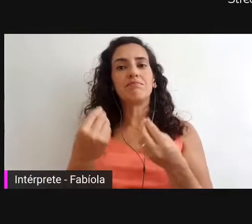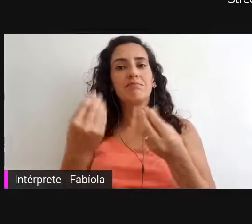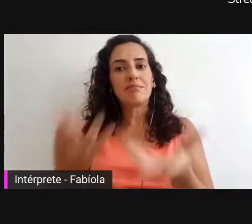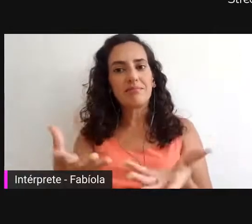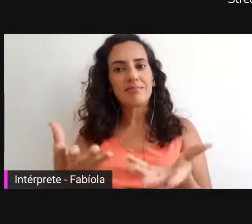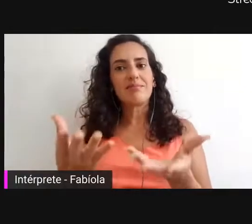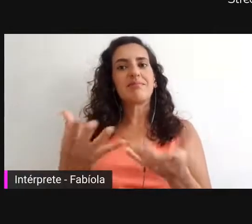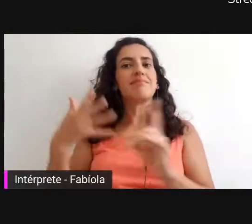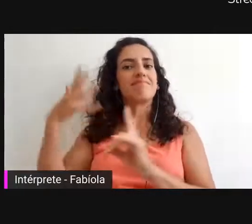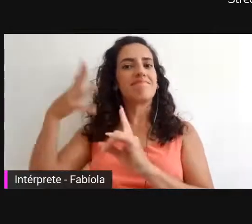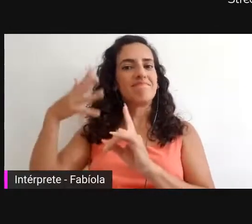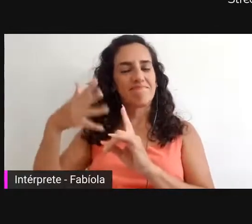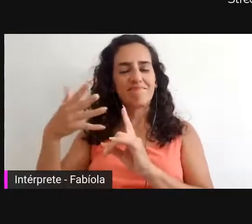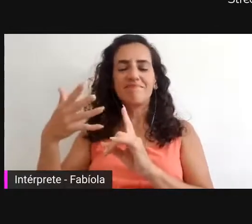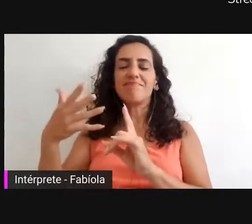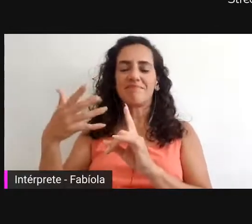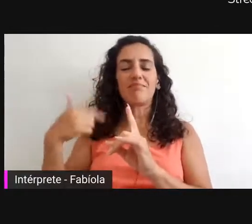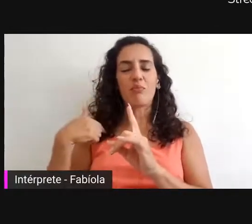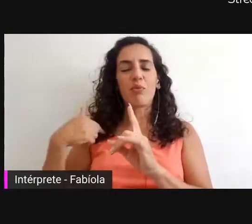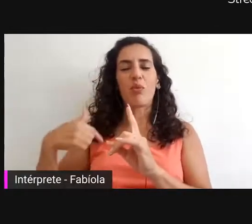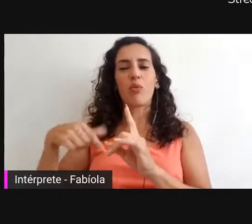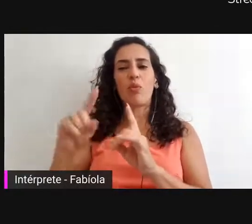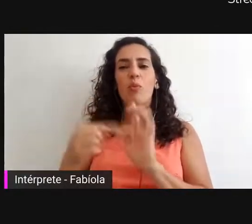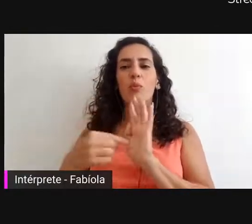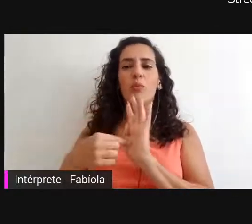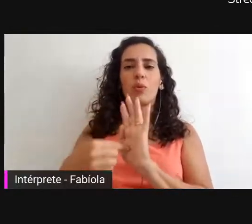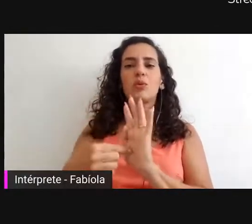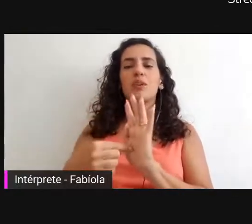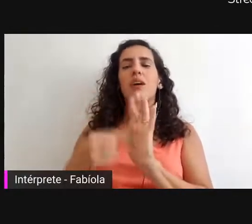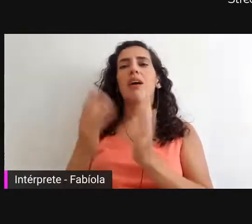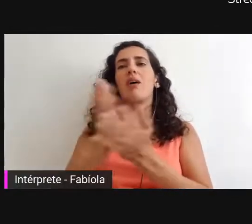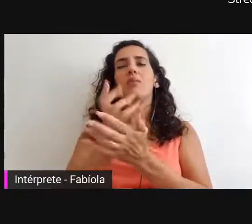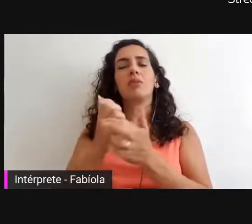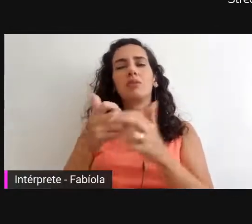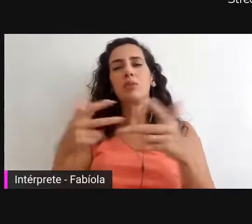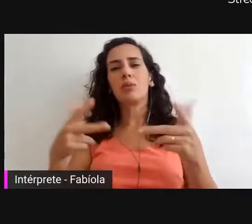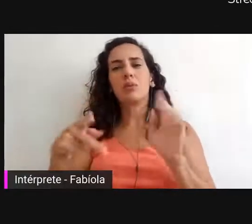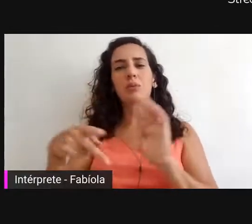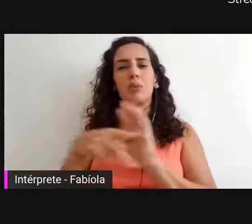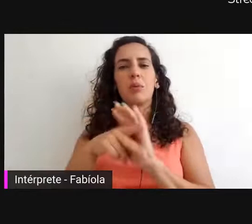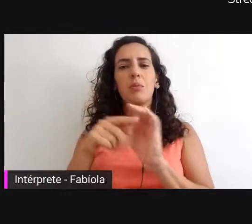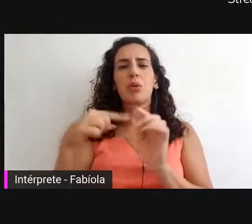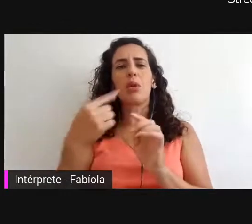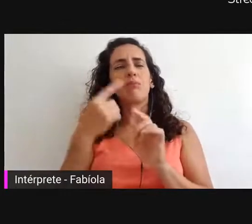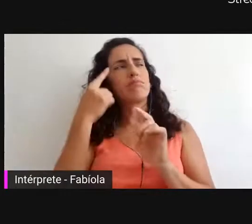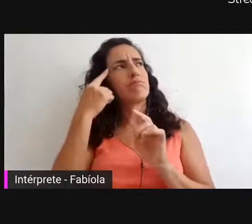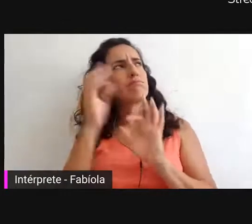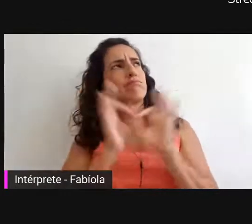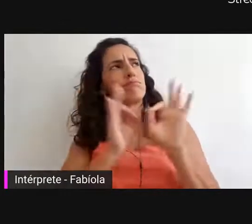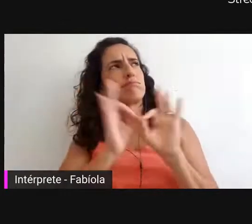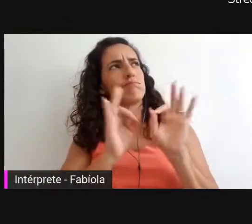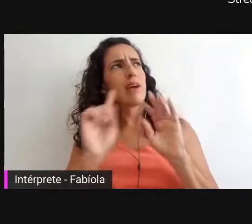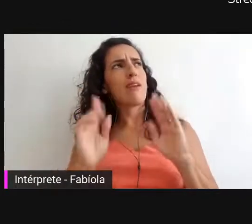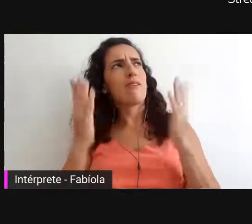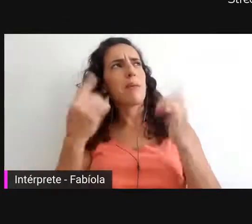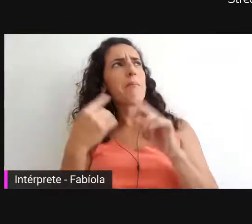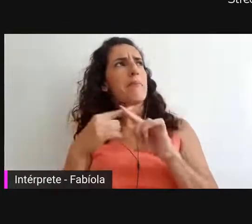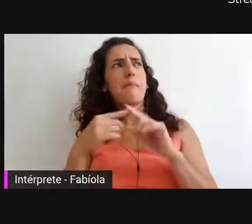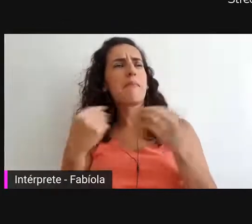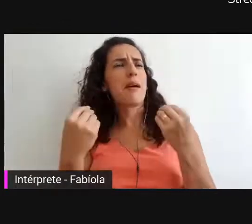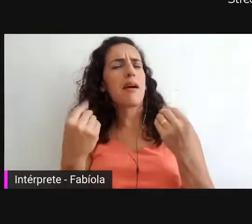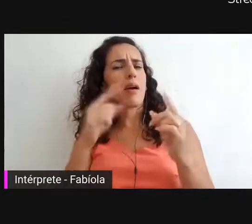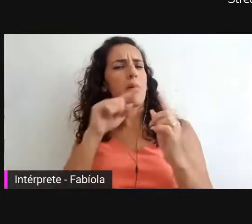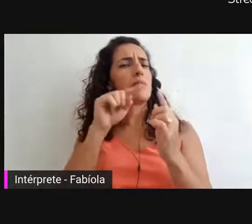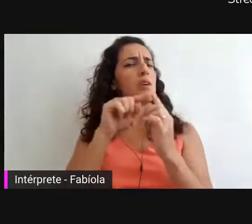passar a apontar alguns objetivos do evento, apontar também como é que vai ser a sequência de trabalho hoje à tarde.